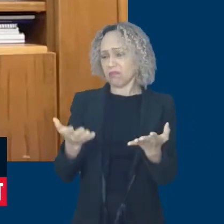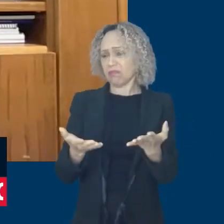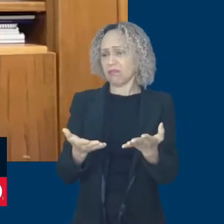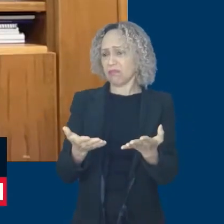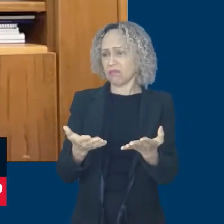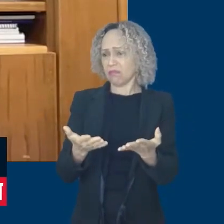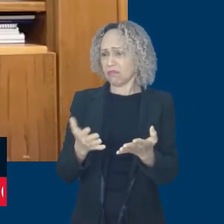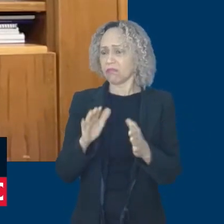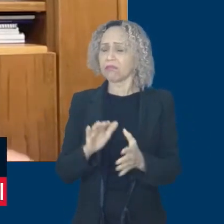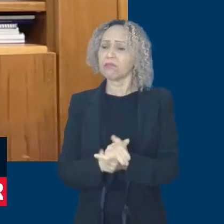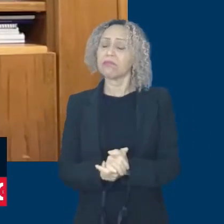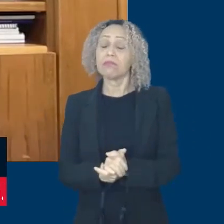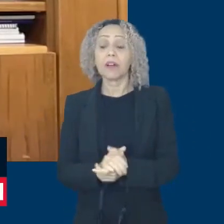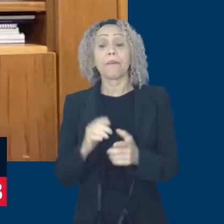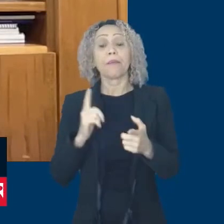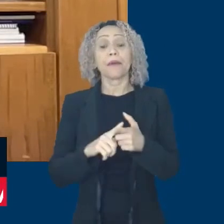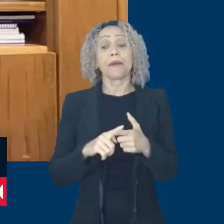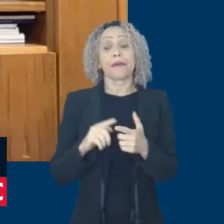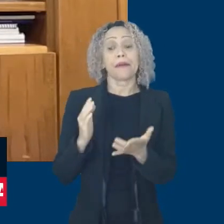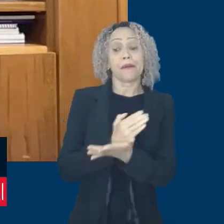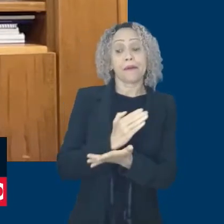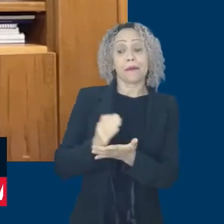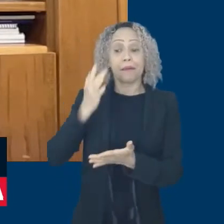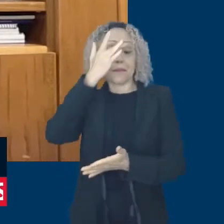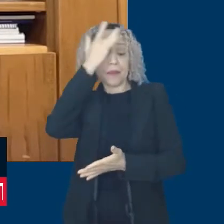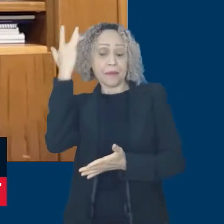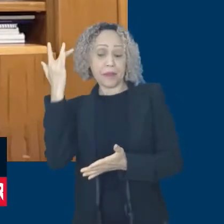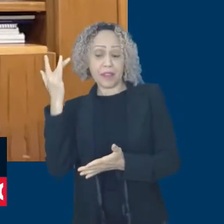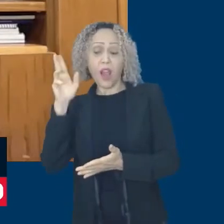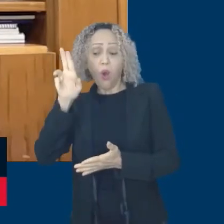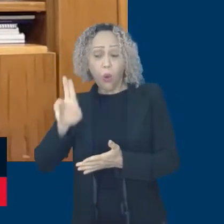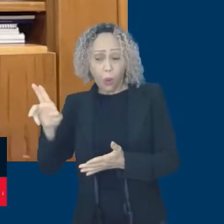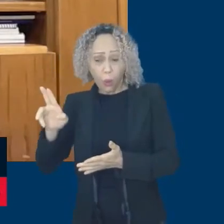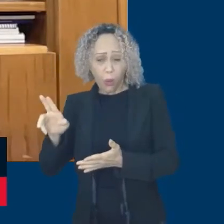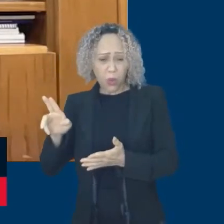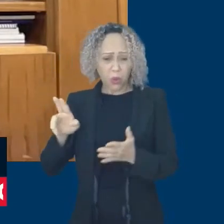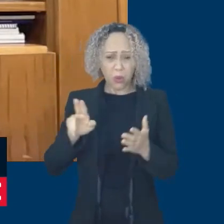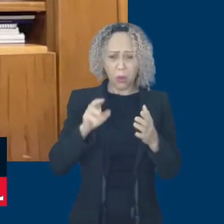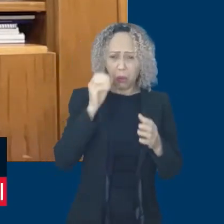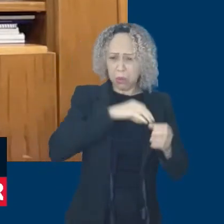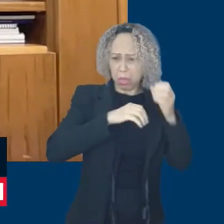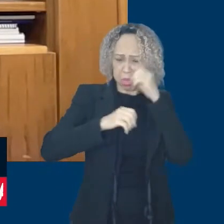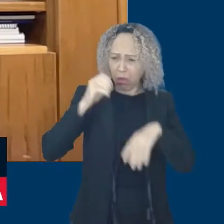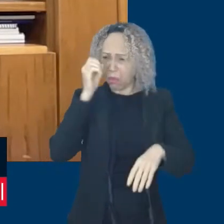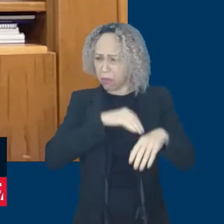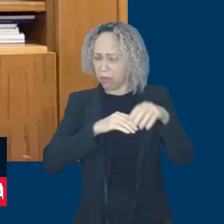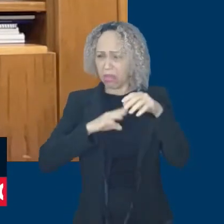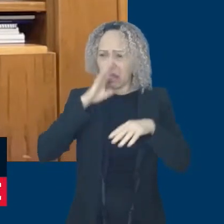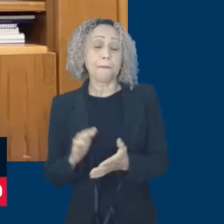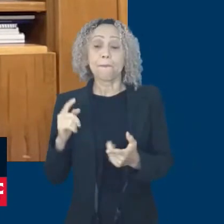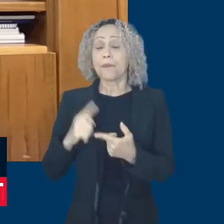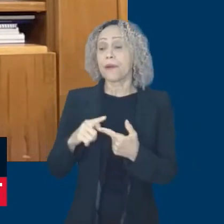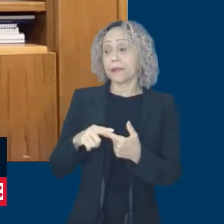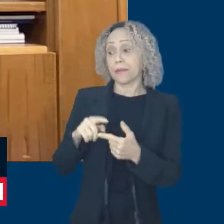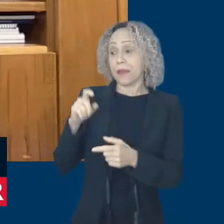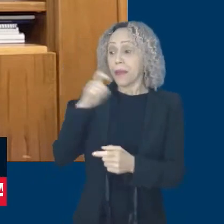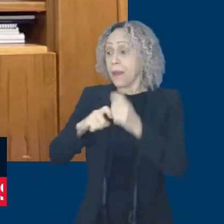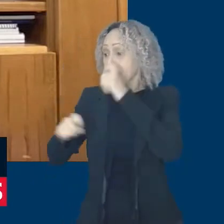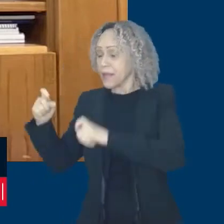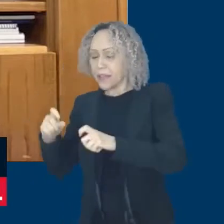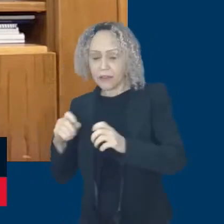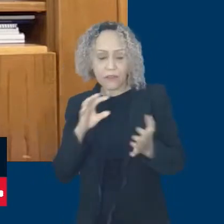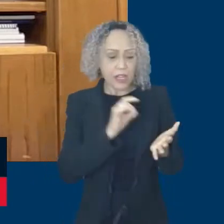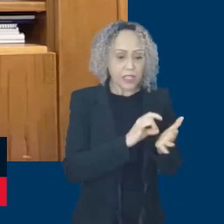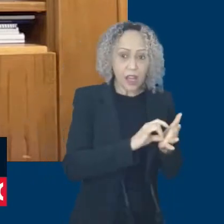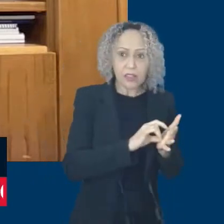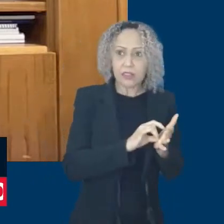Mas tem gente que confunde o uso com o abuso. Tem gente que usa as redes sociais e a internet para a prática de crimes. Até mesmo, nesses